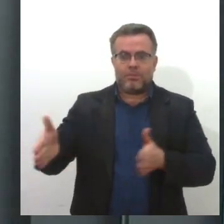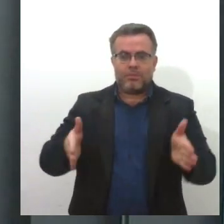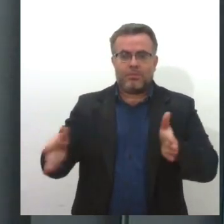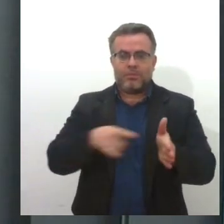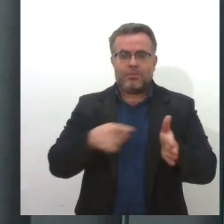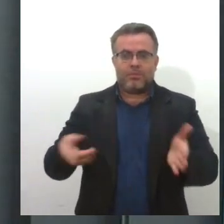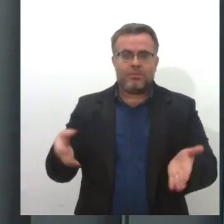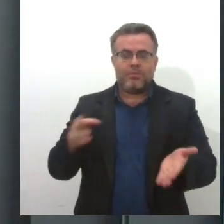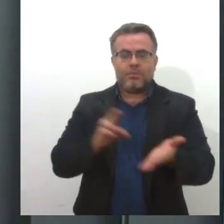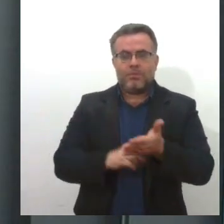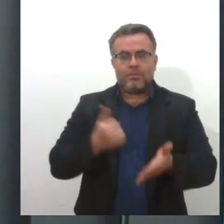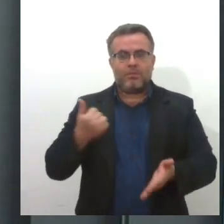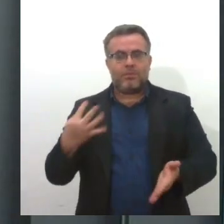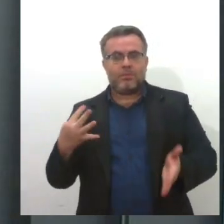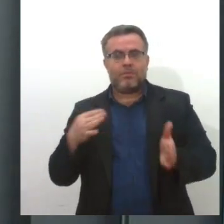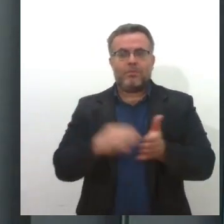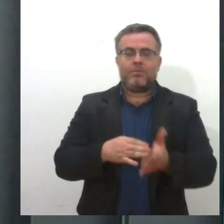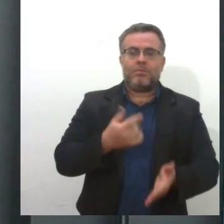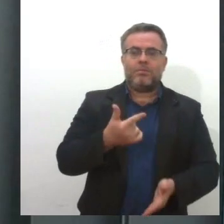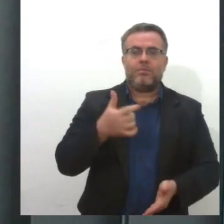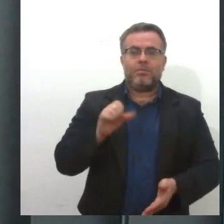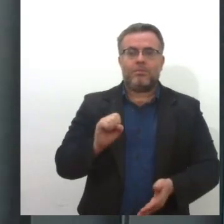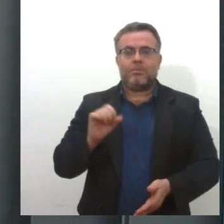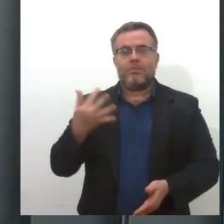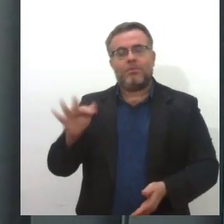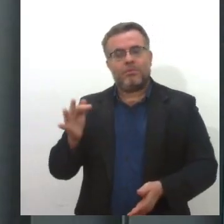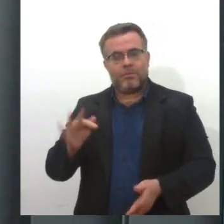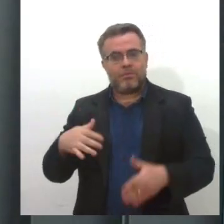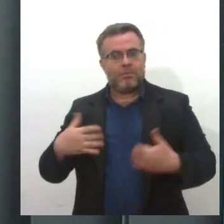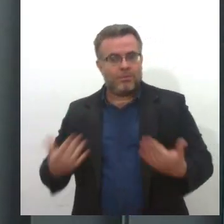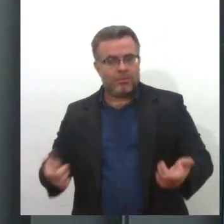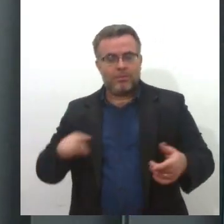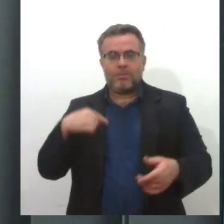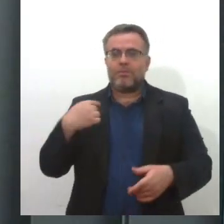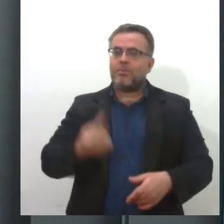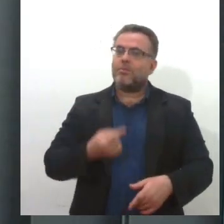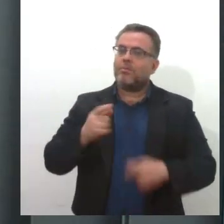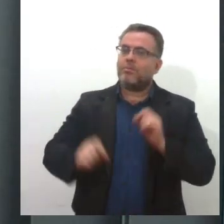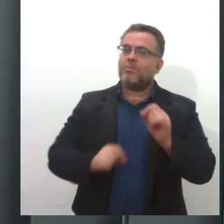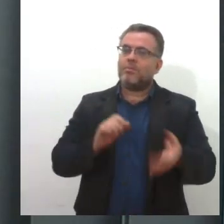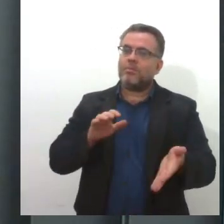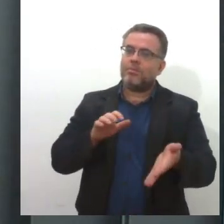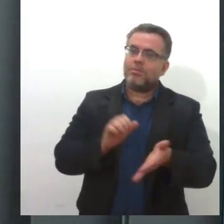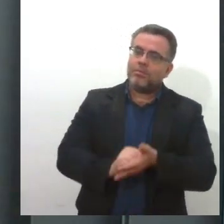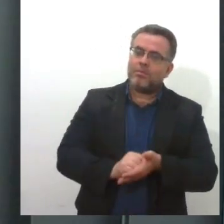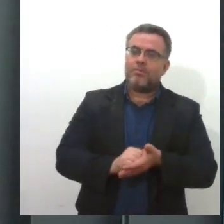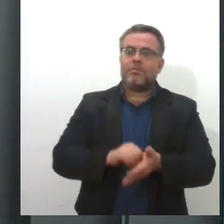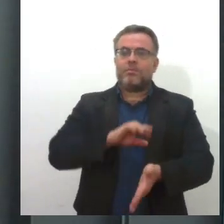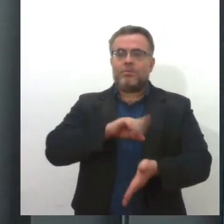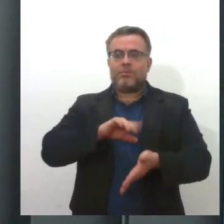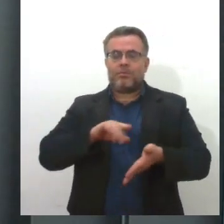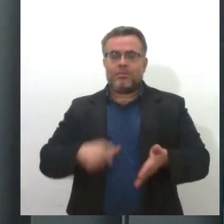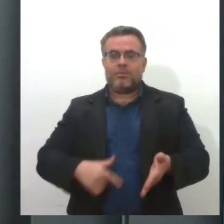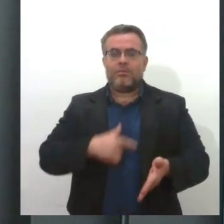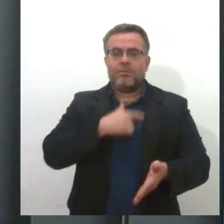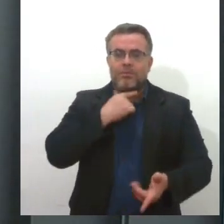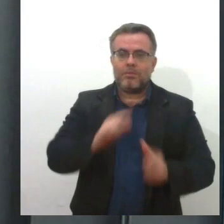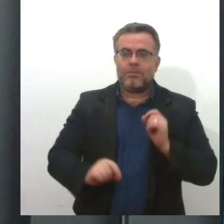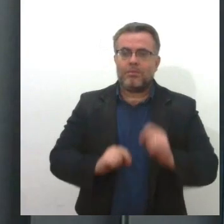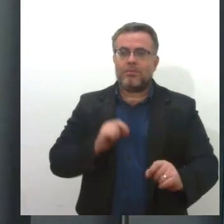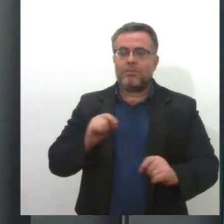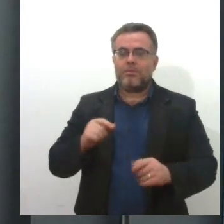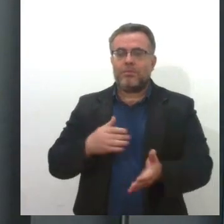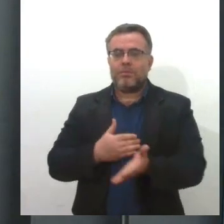de 14 a 28 de fevereiro. Na sequência, serão abertas as inscrições para as vagas liberadas a partir do dia